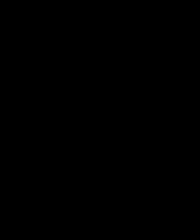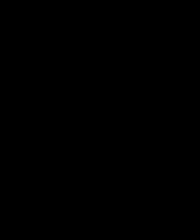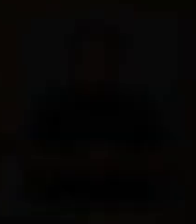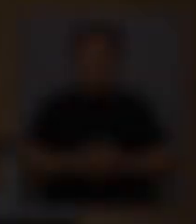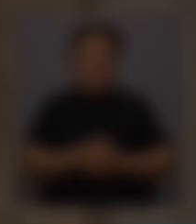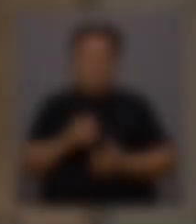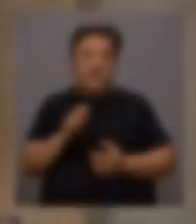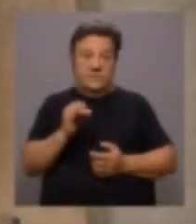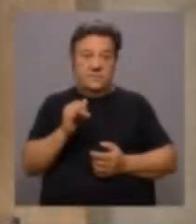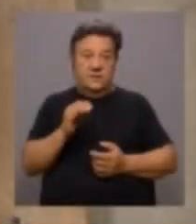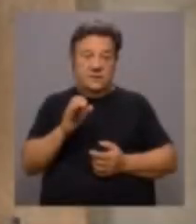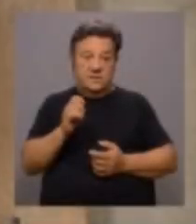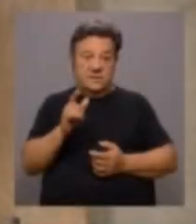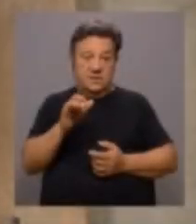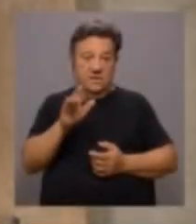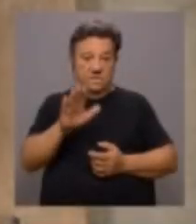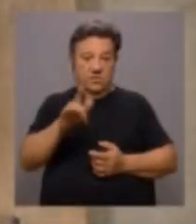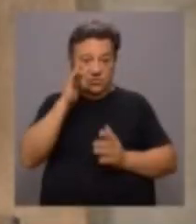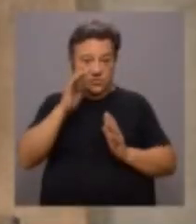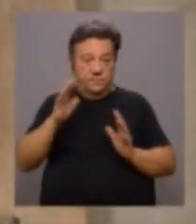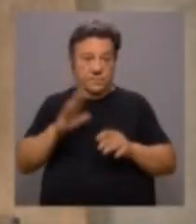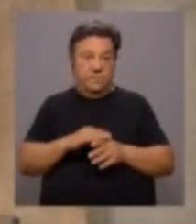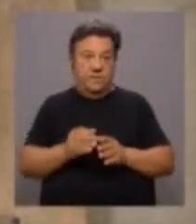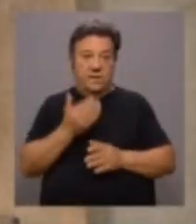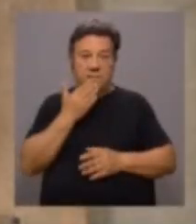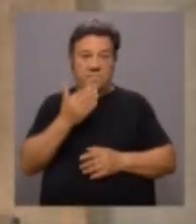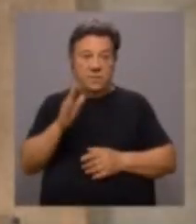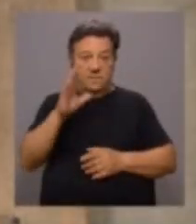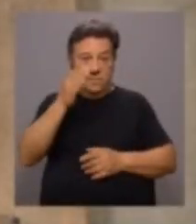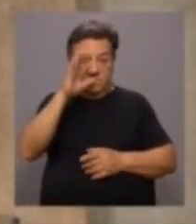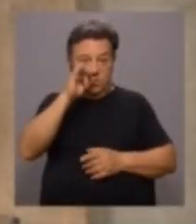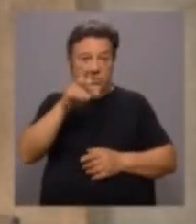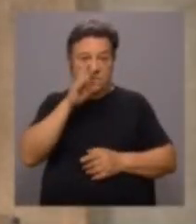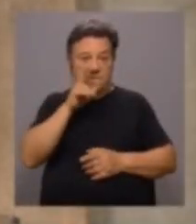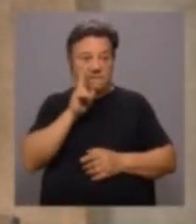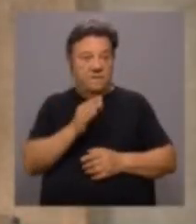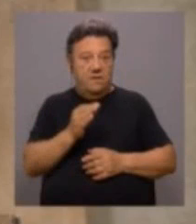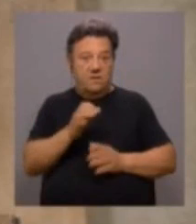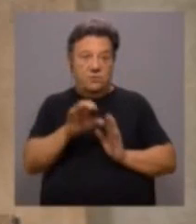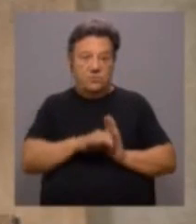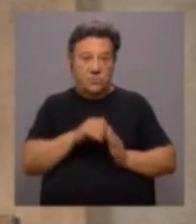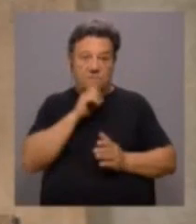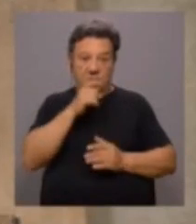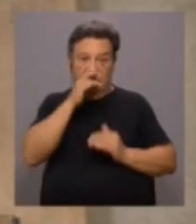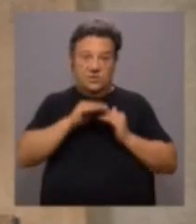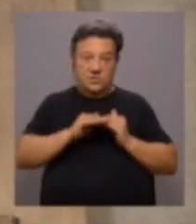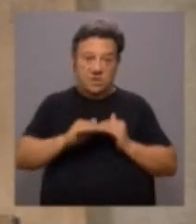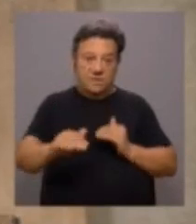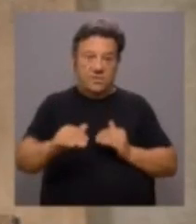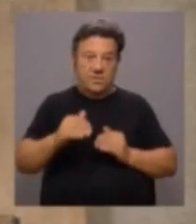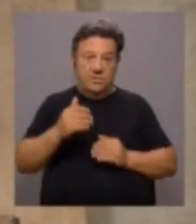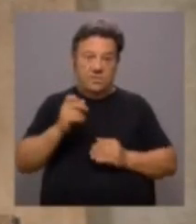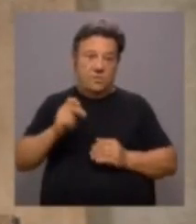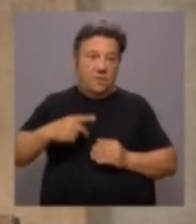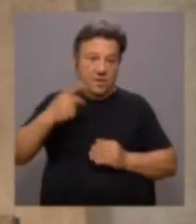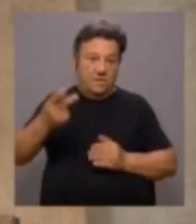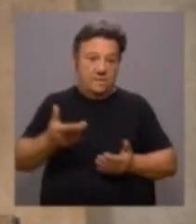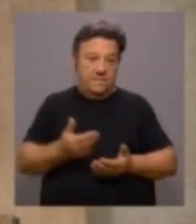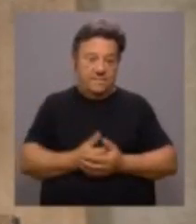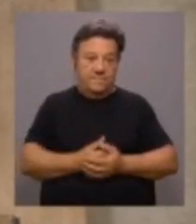Sila Meireles ficou surpreendida com o apelo do Primeiro-Ministro e se vê condições para haver estabilidade no próximo ano.